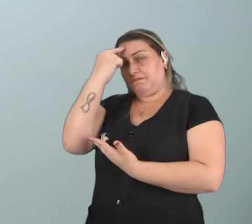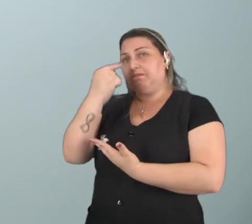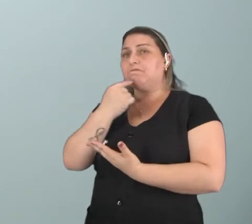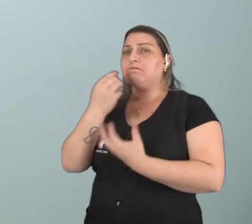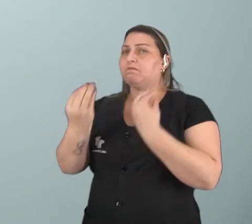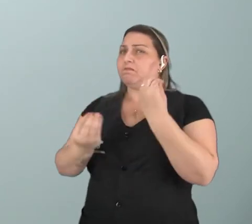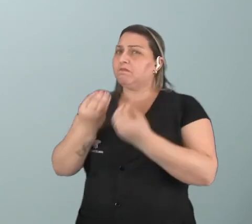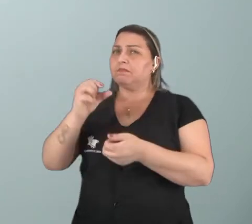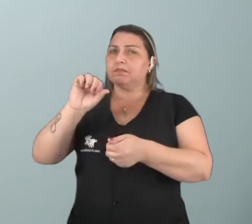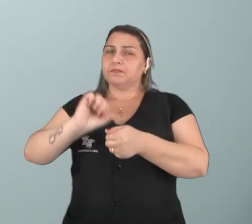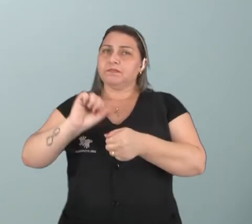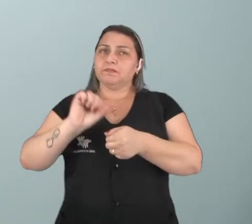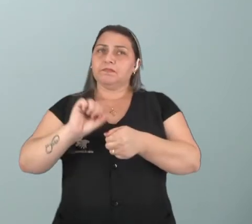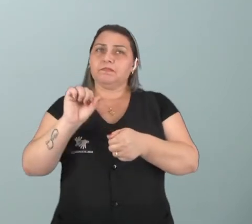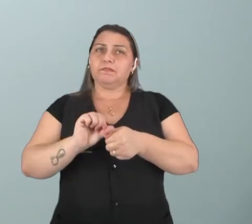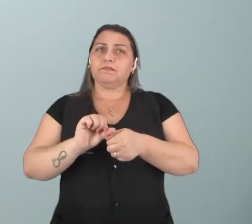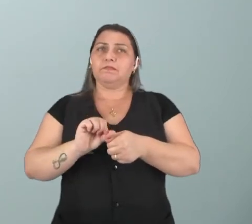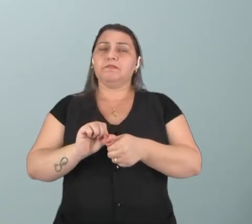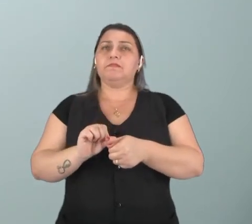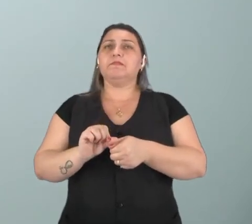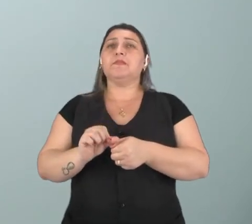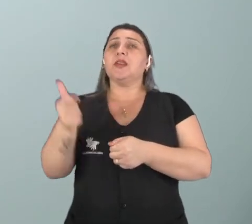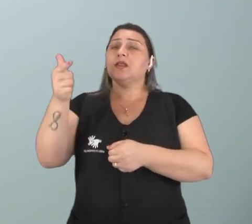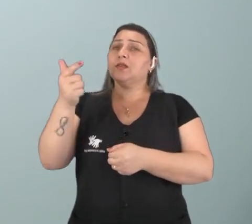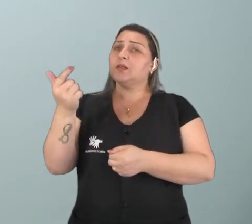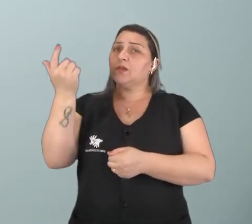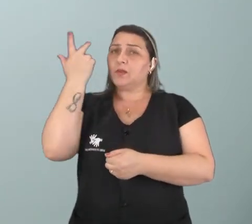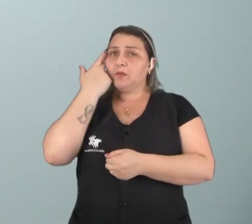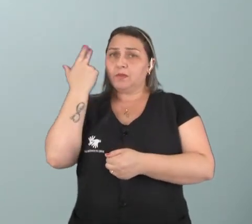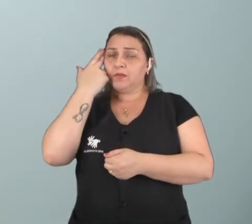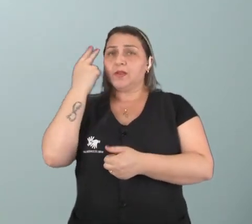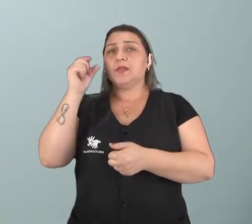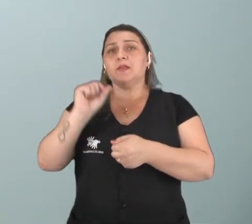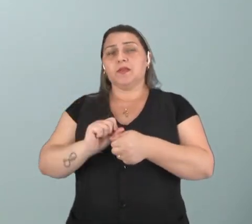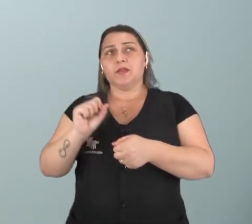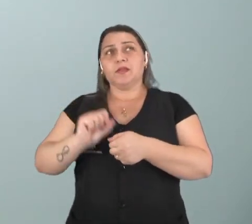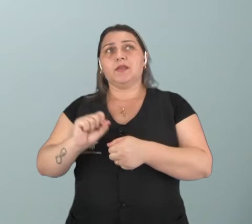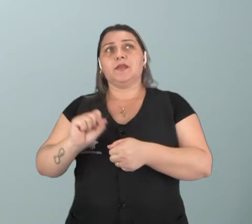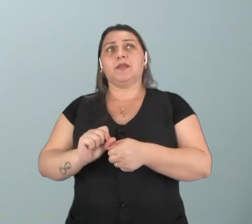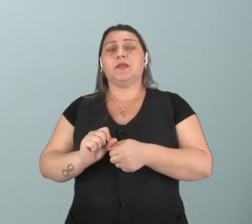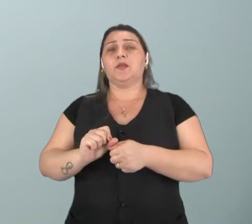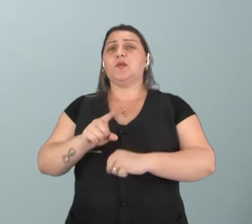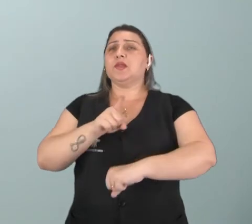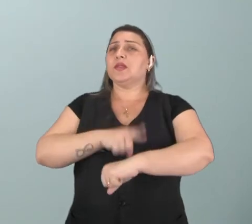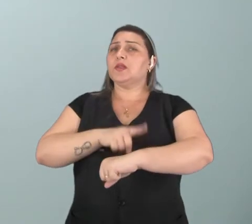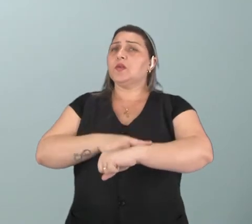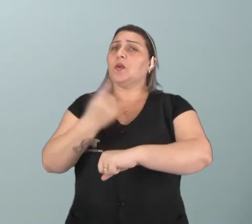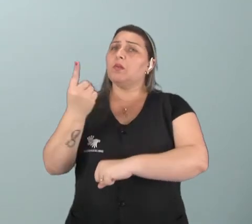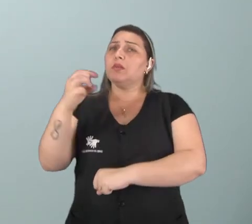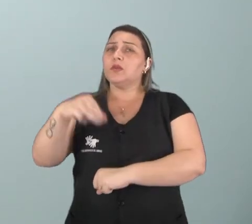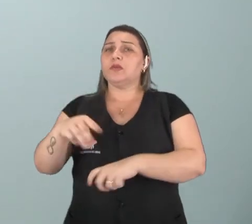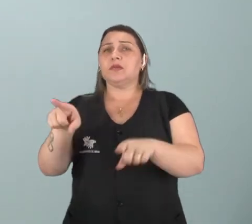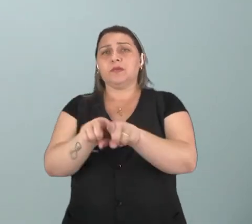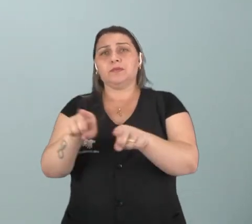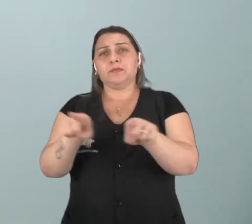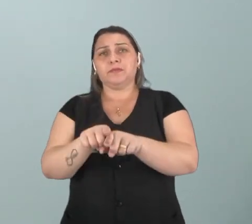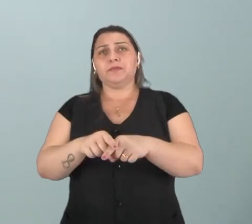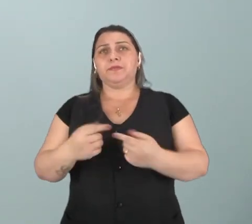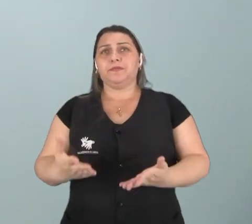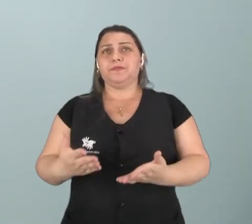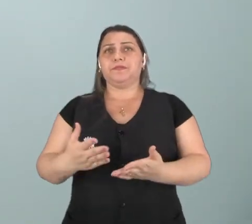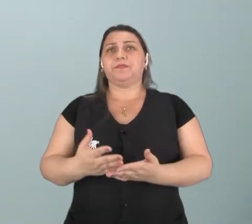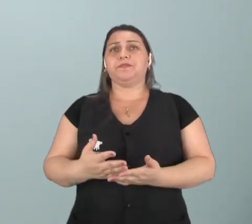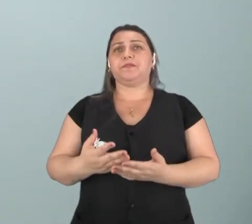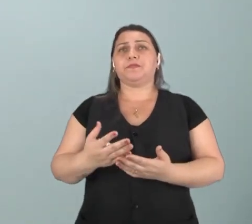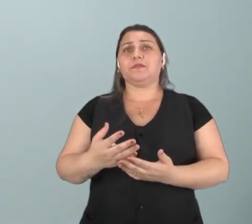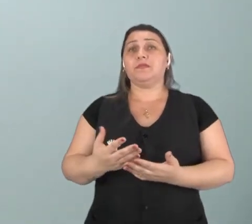ele é realizado e os testes, normalmente, também são feitos em um período de tempo de um minuto, né? Então, a